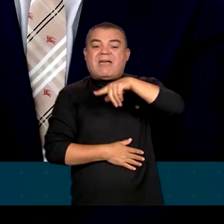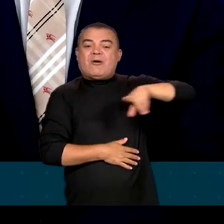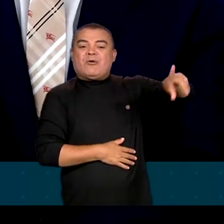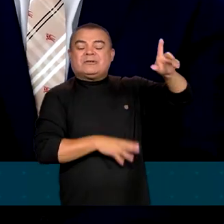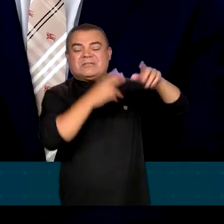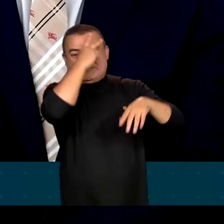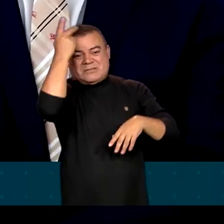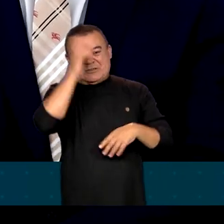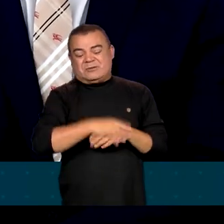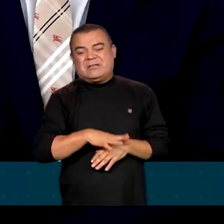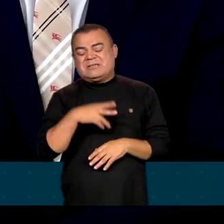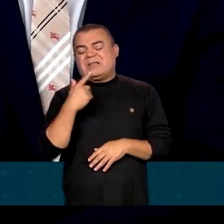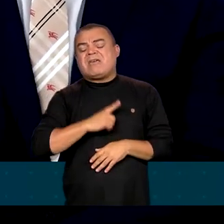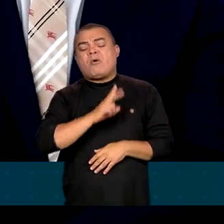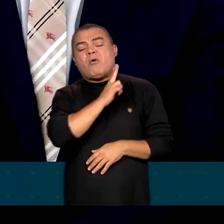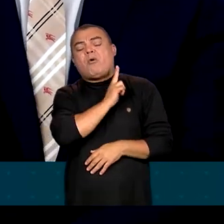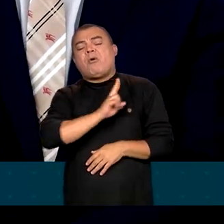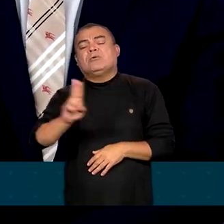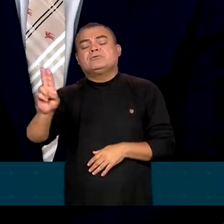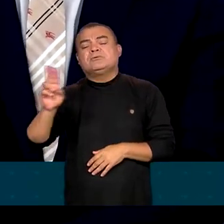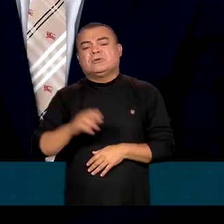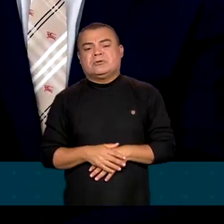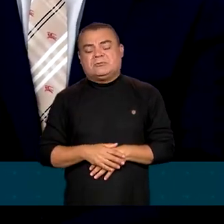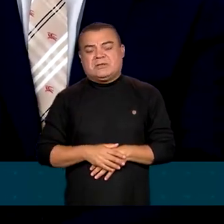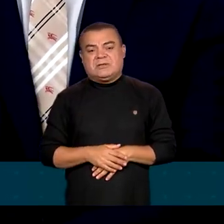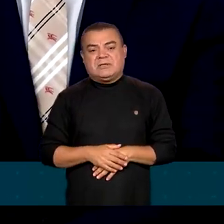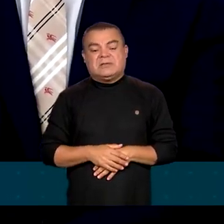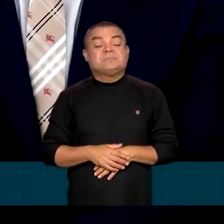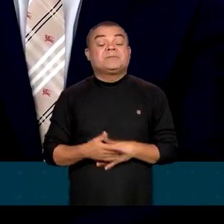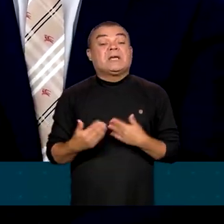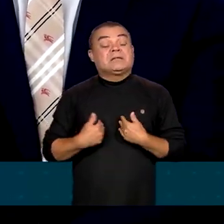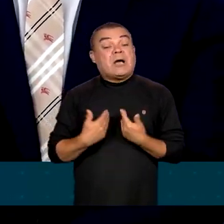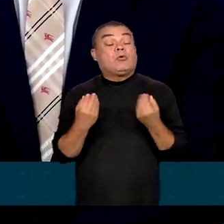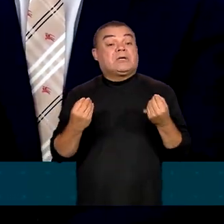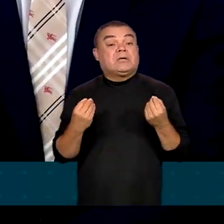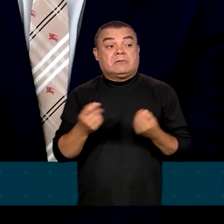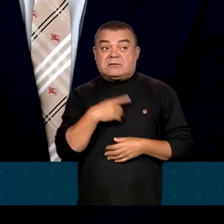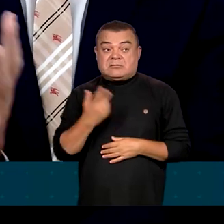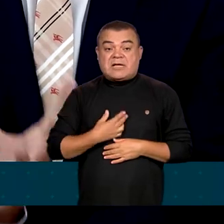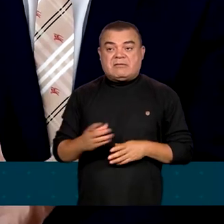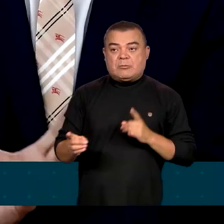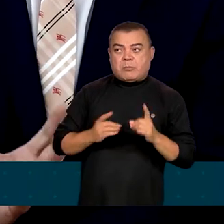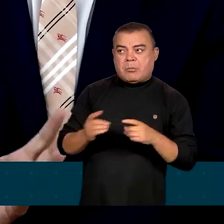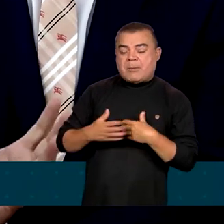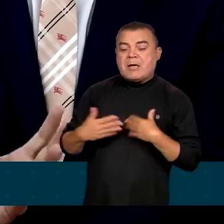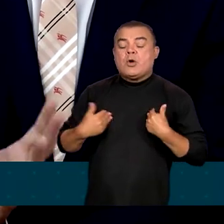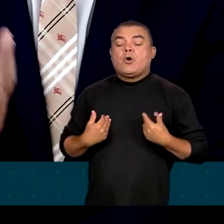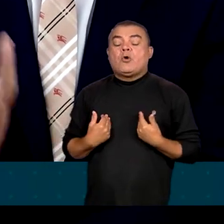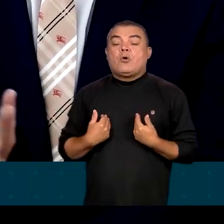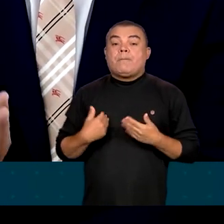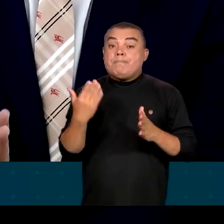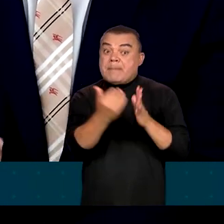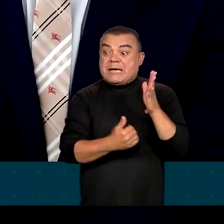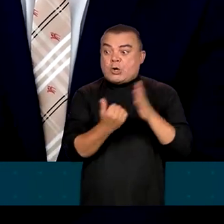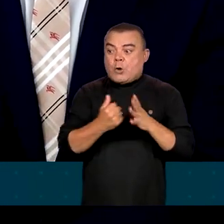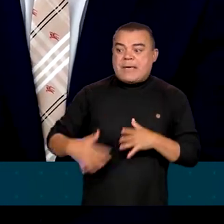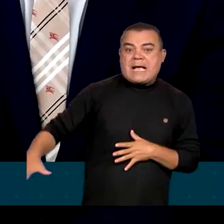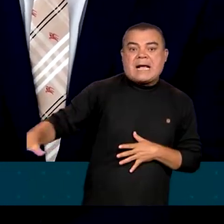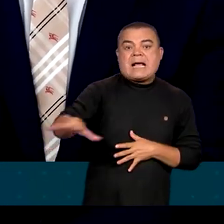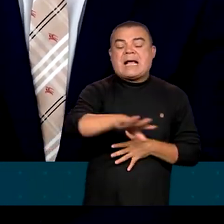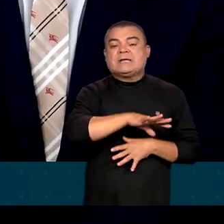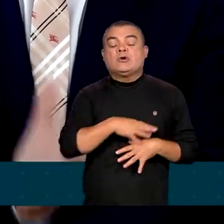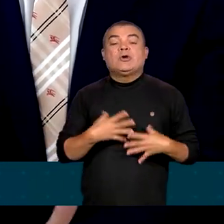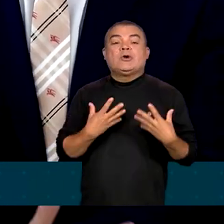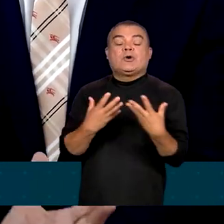outra coisa, tem outro nome. Então, o que o ministro e nós estamos discutindo lá é que o maior mercado consumidor do mundo pode